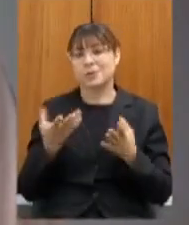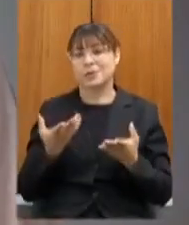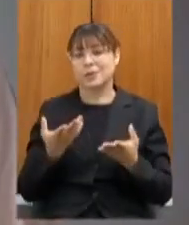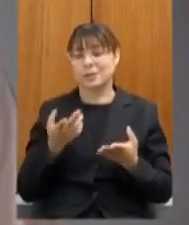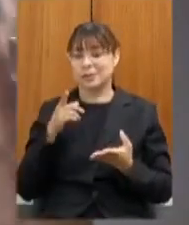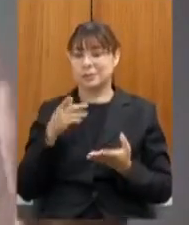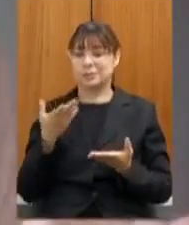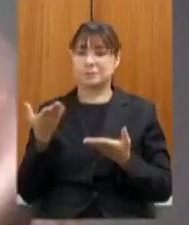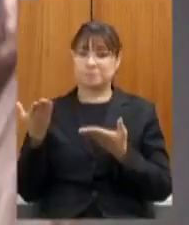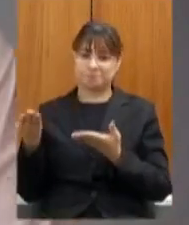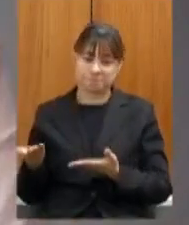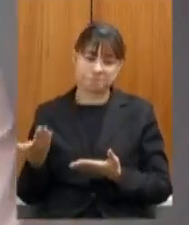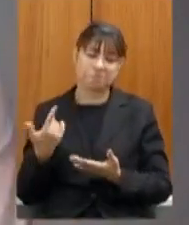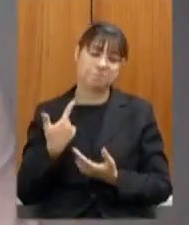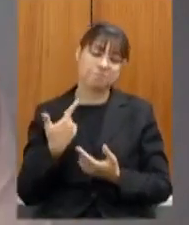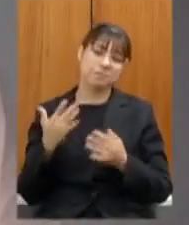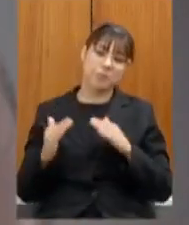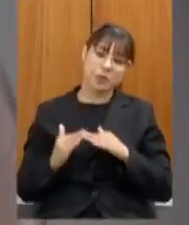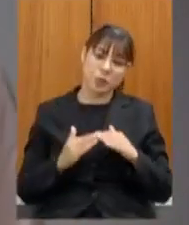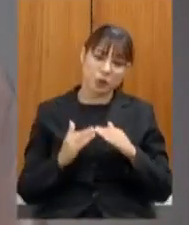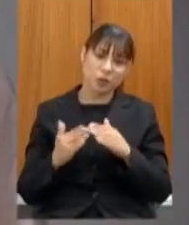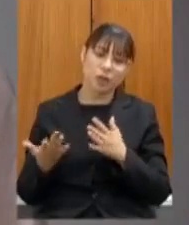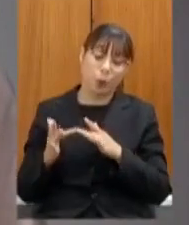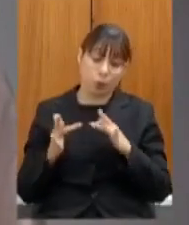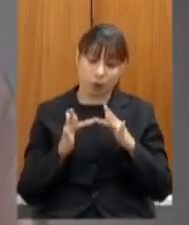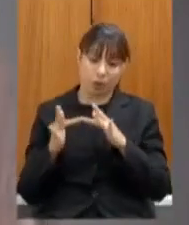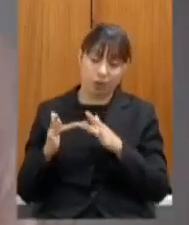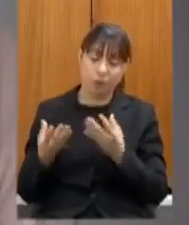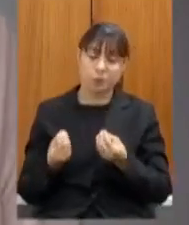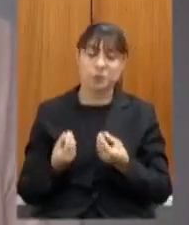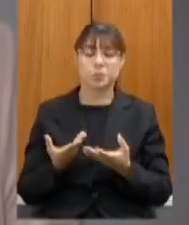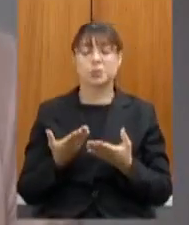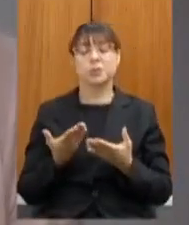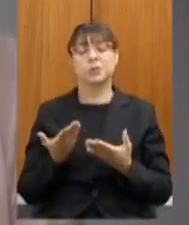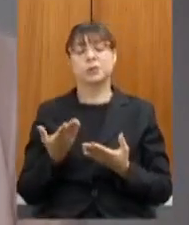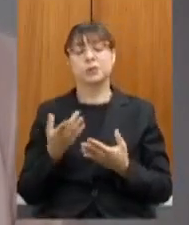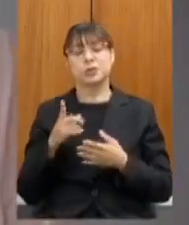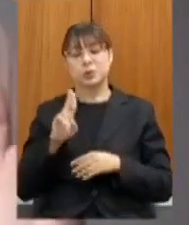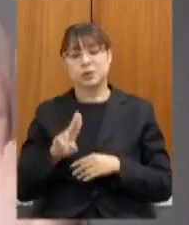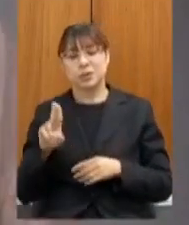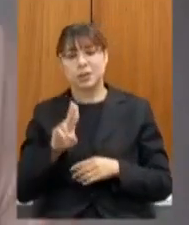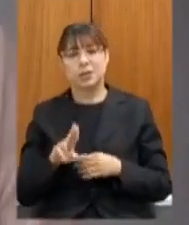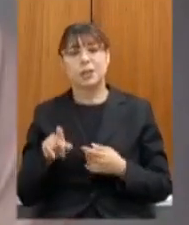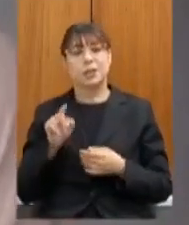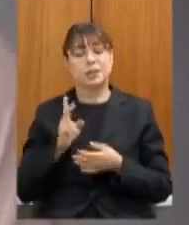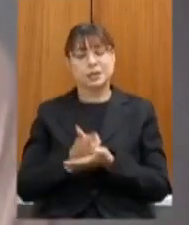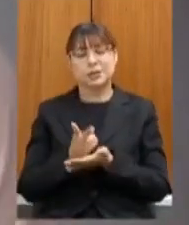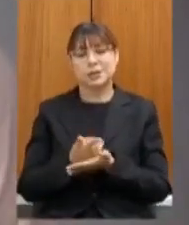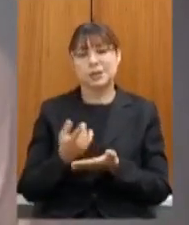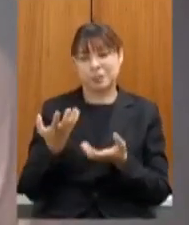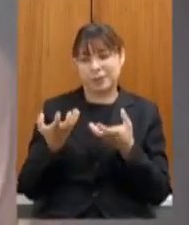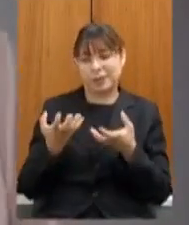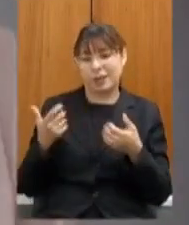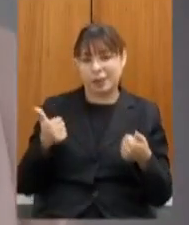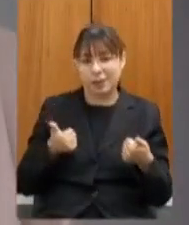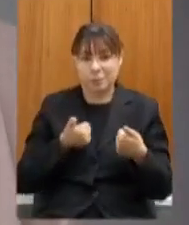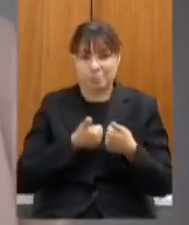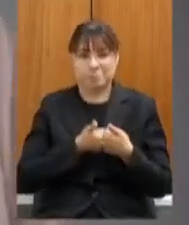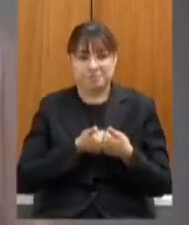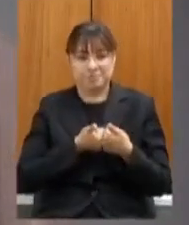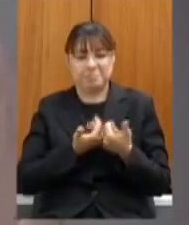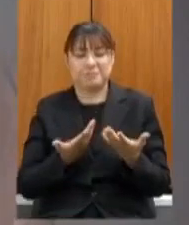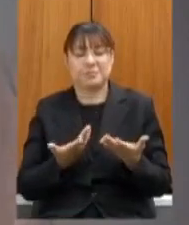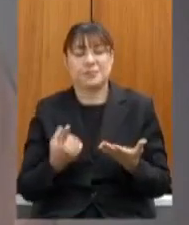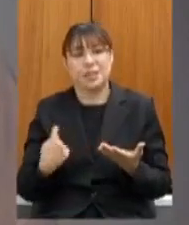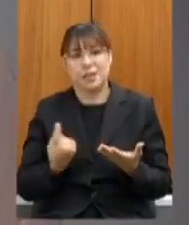também às universidades mas também muito atento à educação básica de que essa ponte seja cada vez mais próxima então a gente